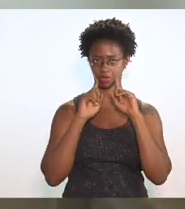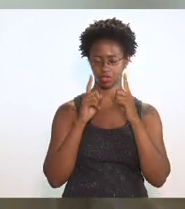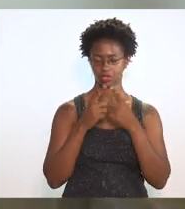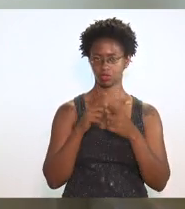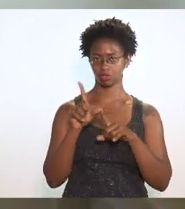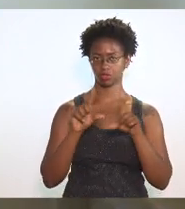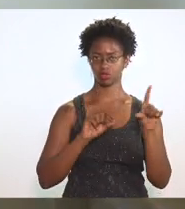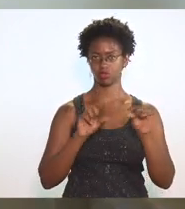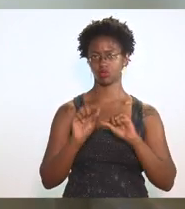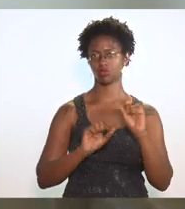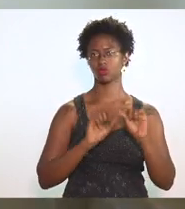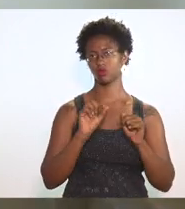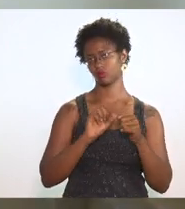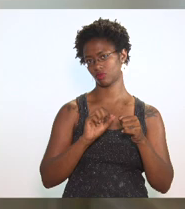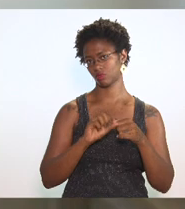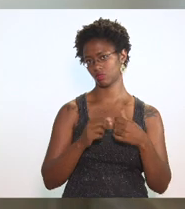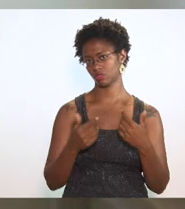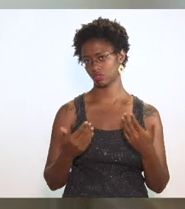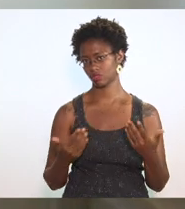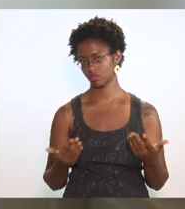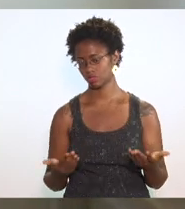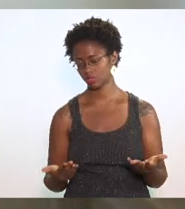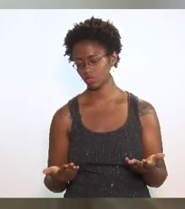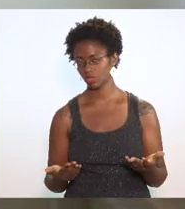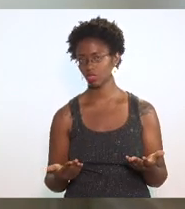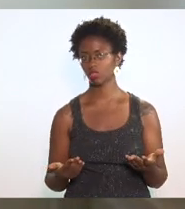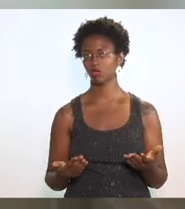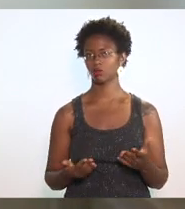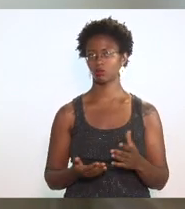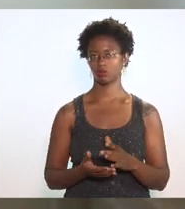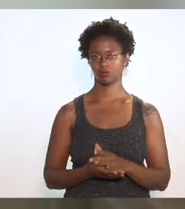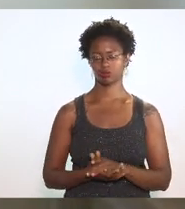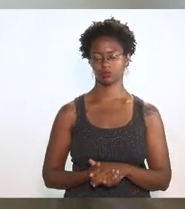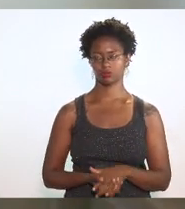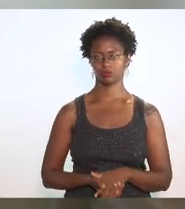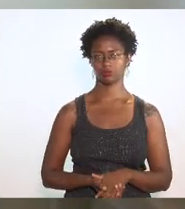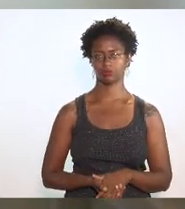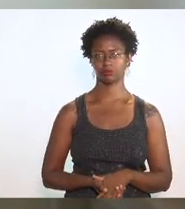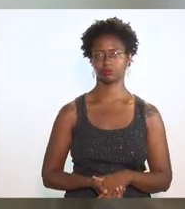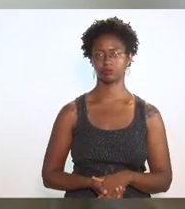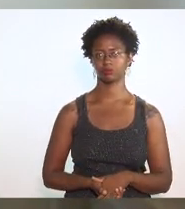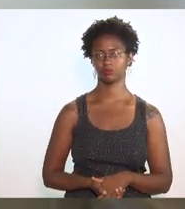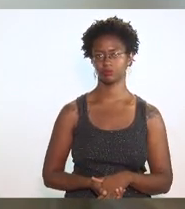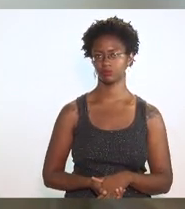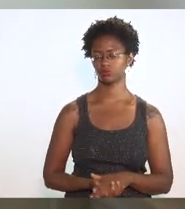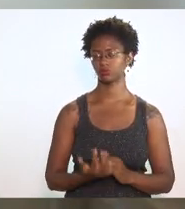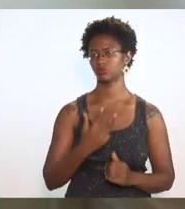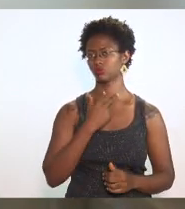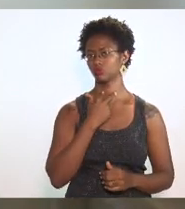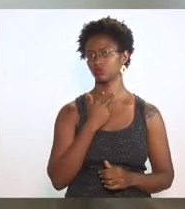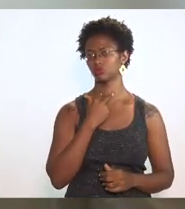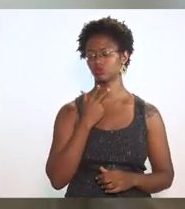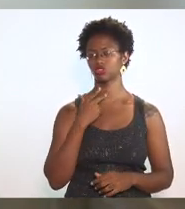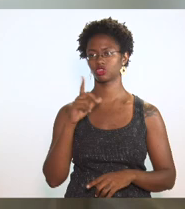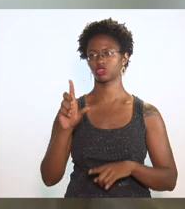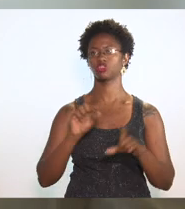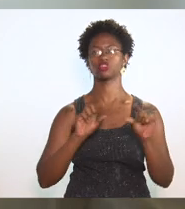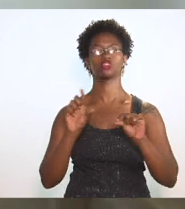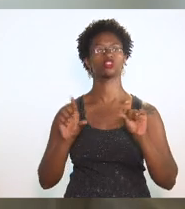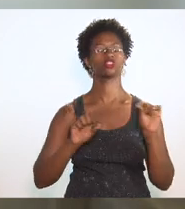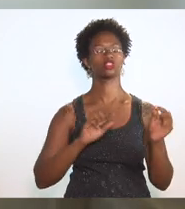decidir o que faremos para decidir o que faremos eu não posso decidir nada